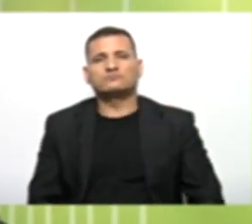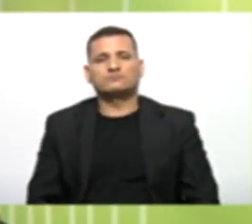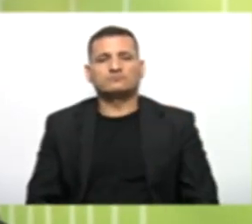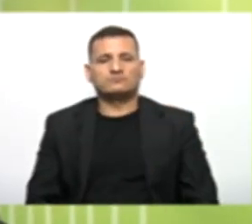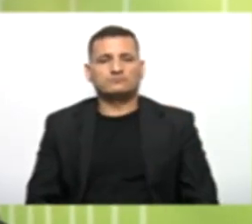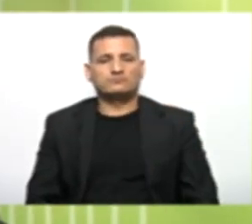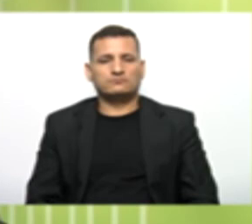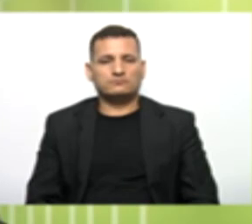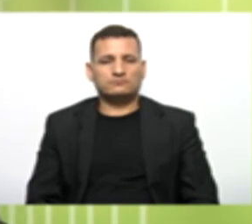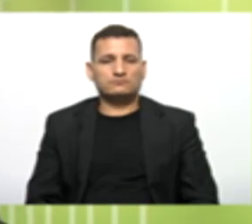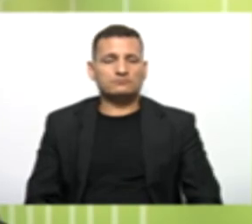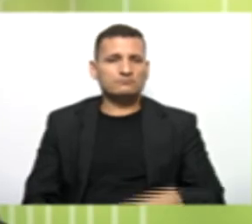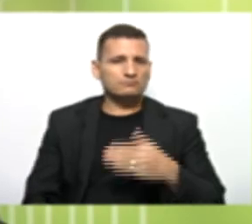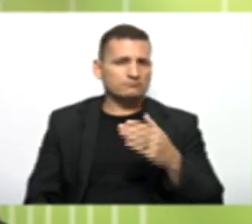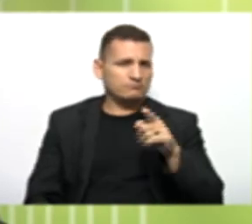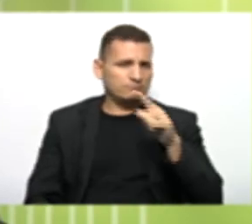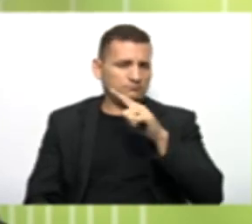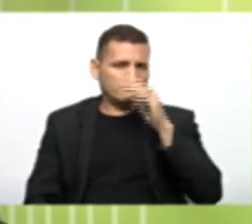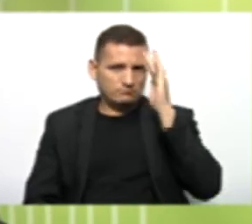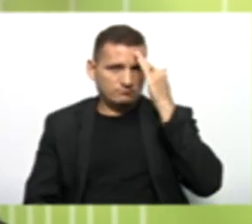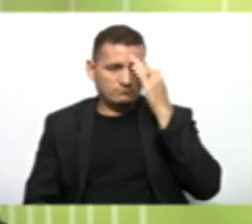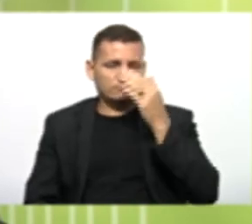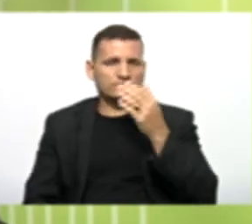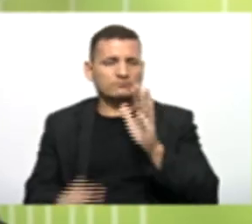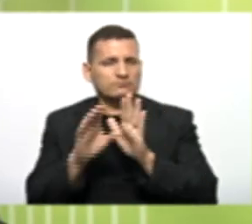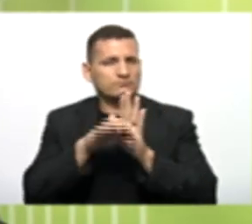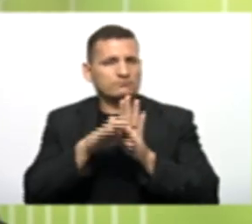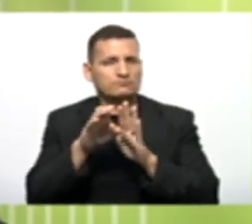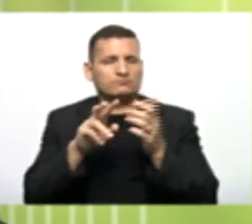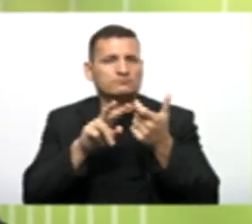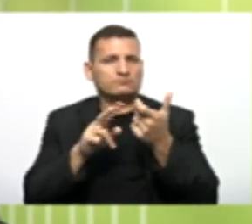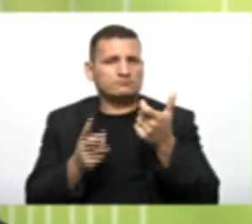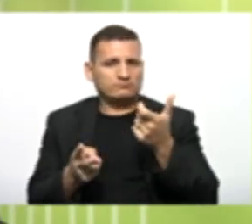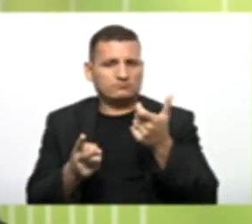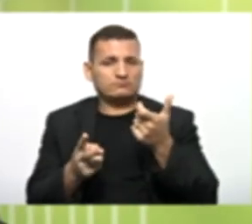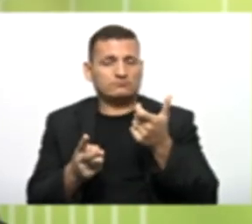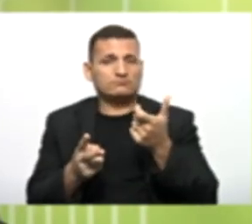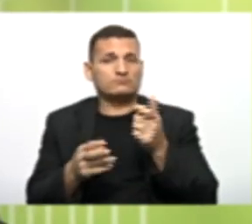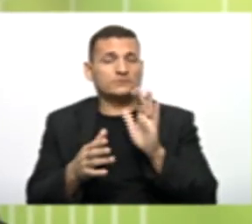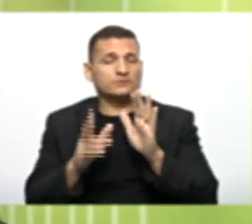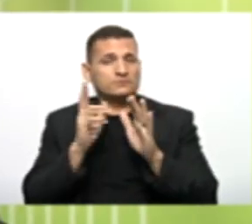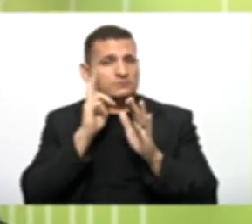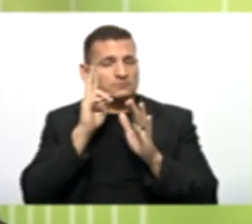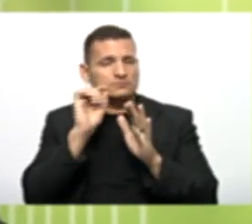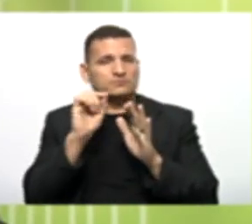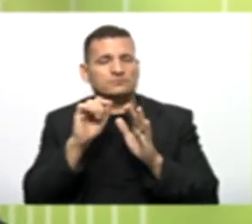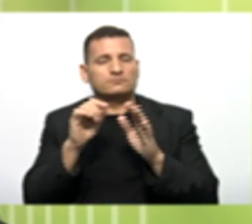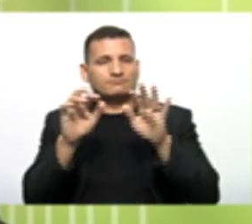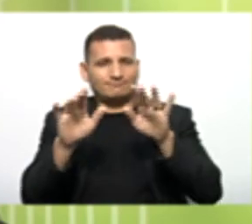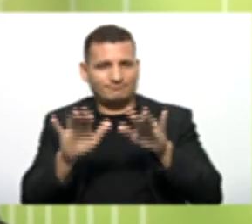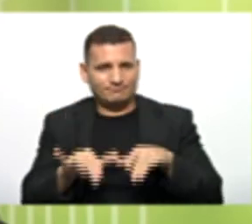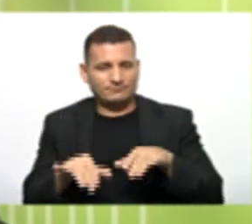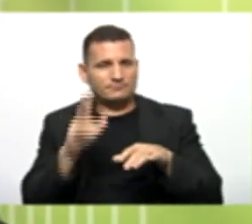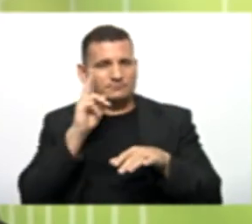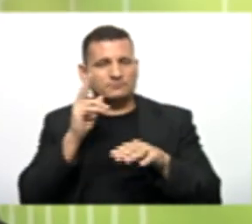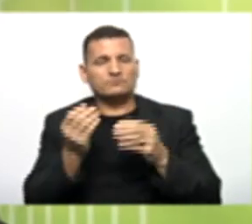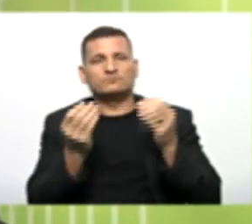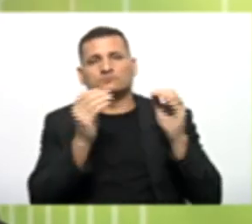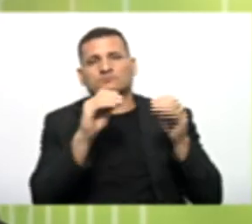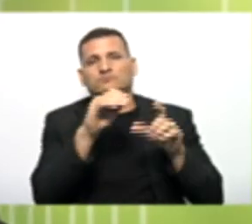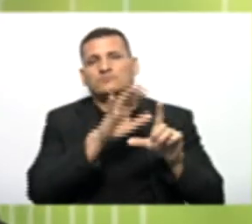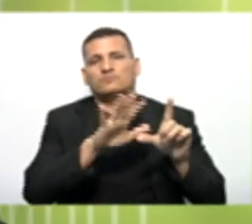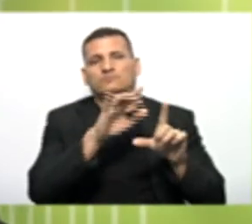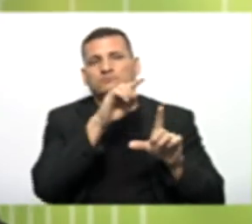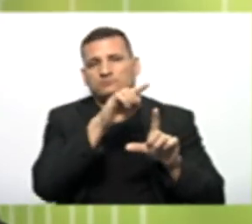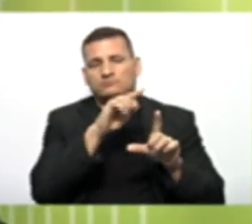ok pessoal? Eu espero que vocês Tenham conseguido Compreender esse conceito De herança Lembrando que eu vou Deixar aquele código Lá para vocês Para vocês acompanharem Tá ok?